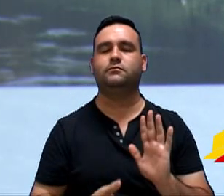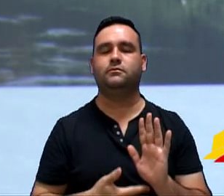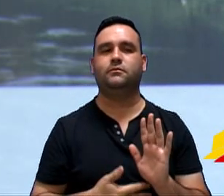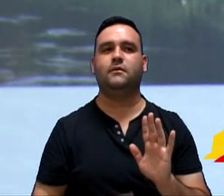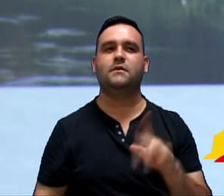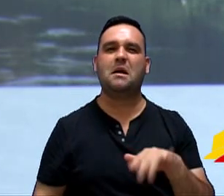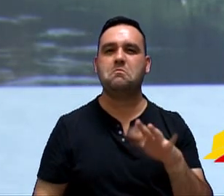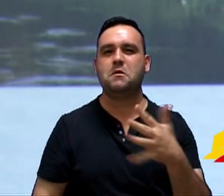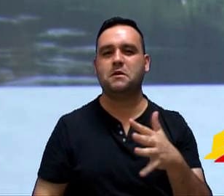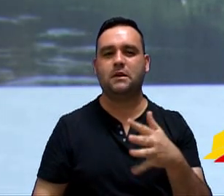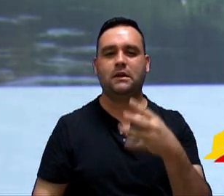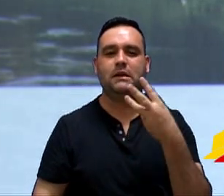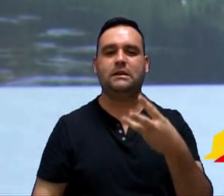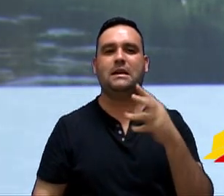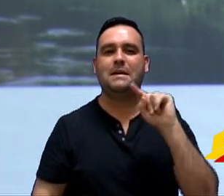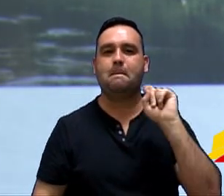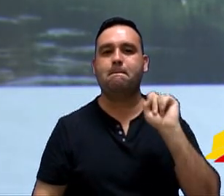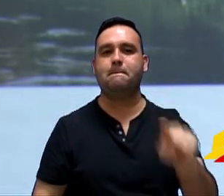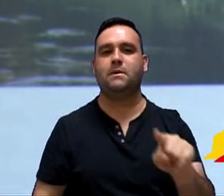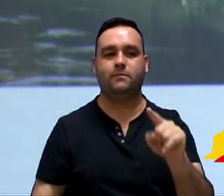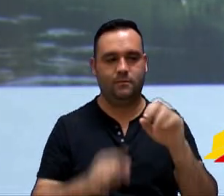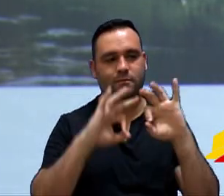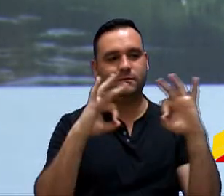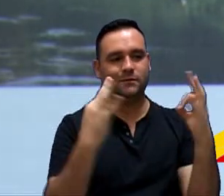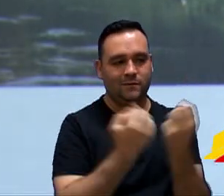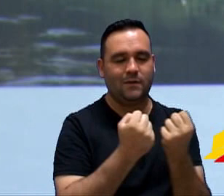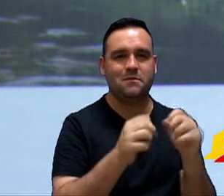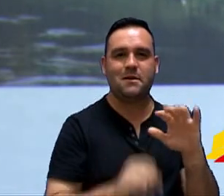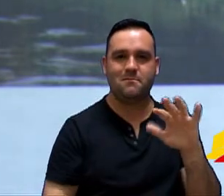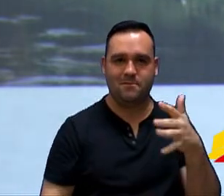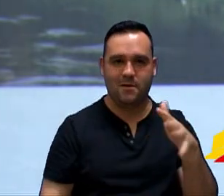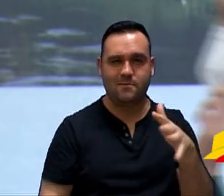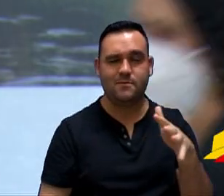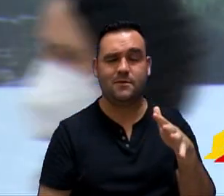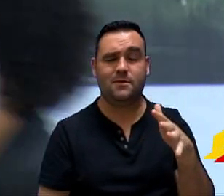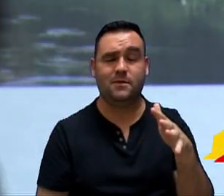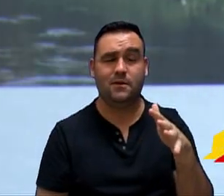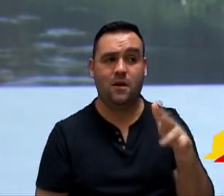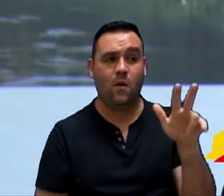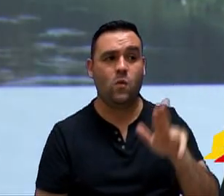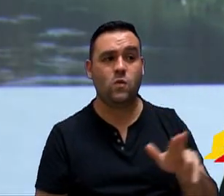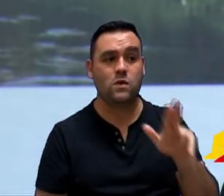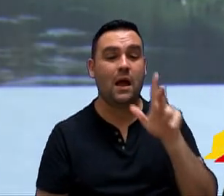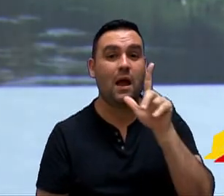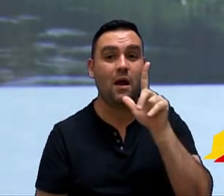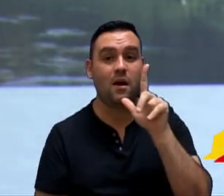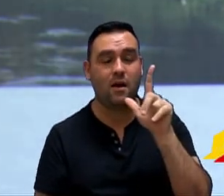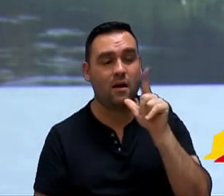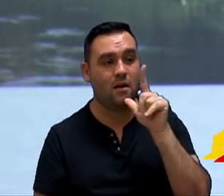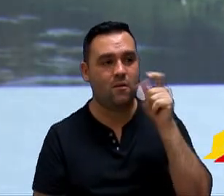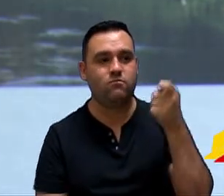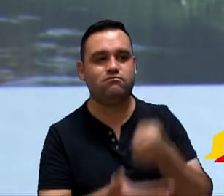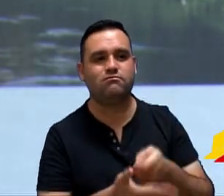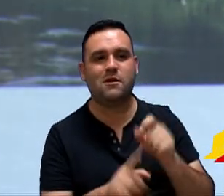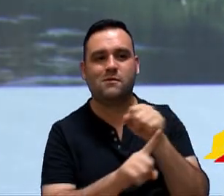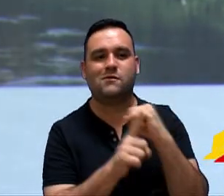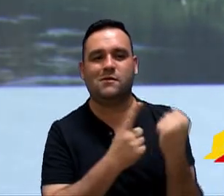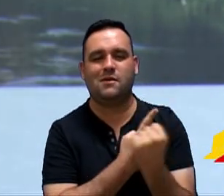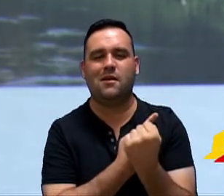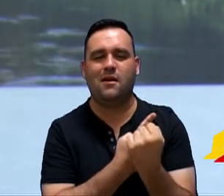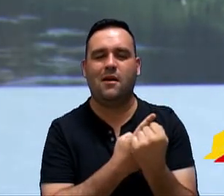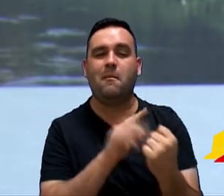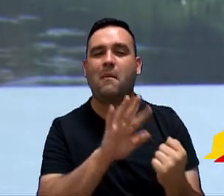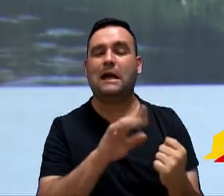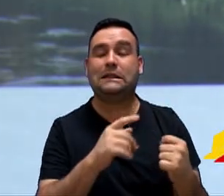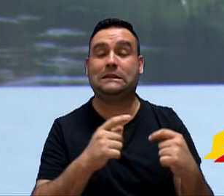aproximadamente 3 mil famílias que se utilizam da tarifa social do SAI, sendo que